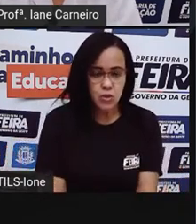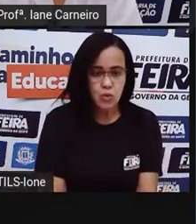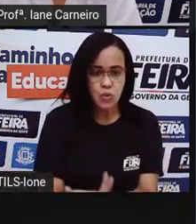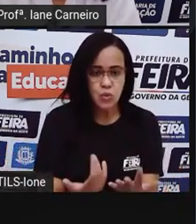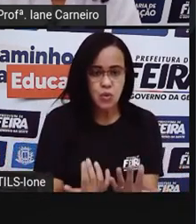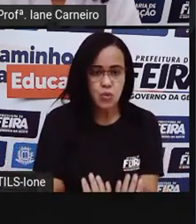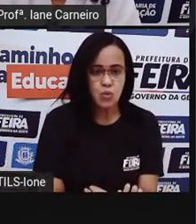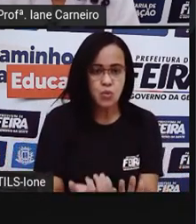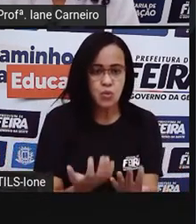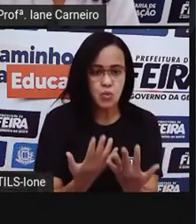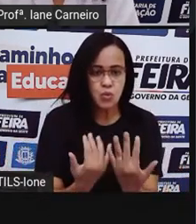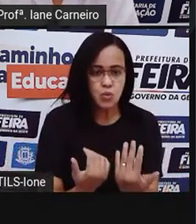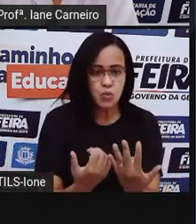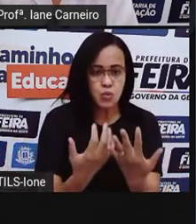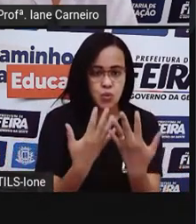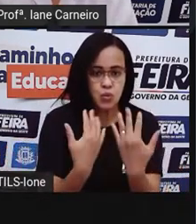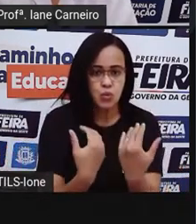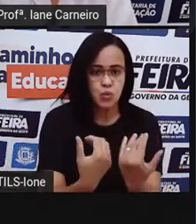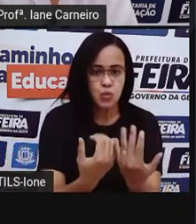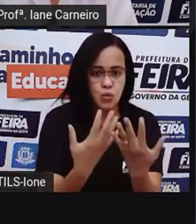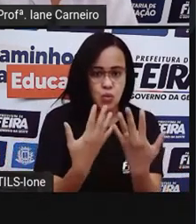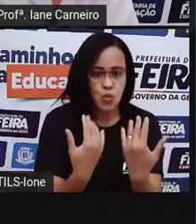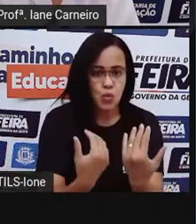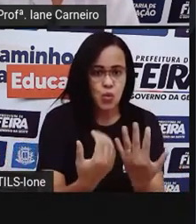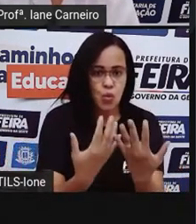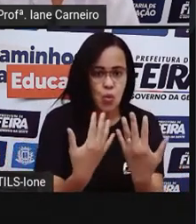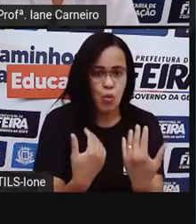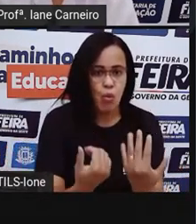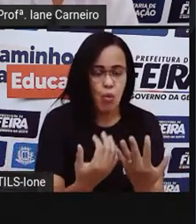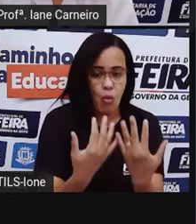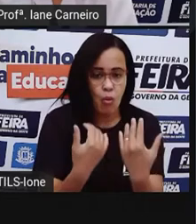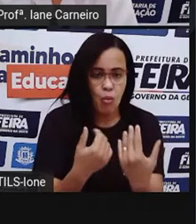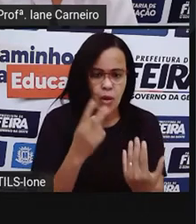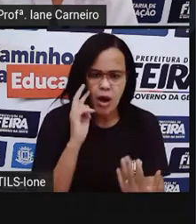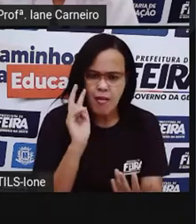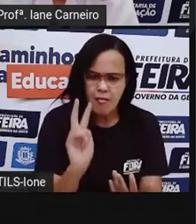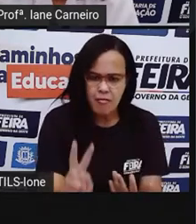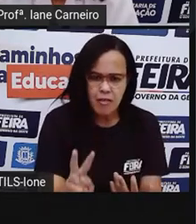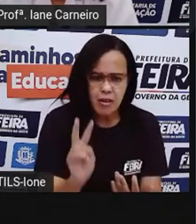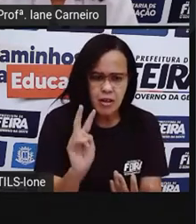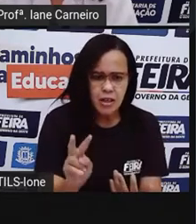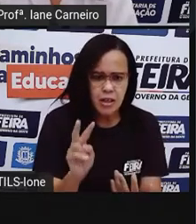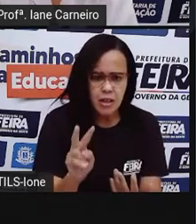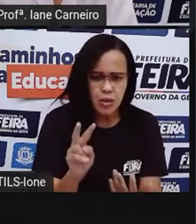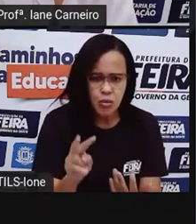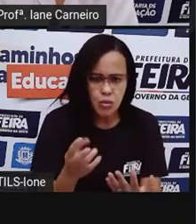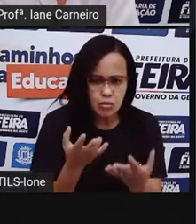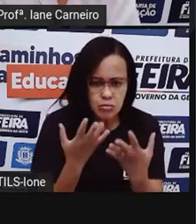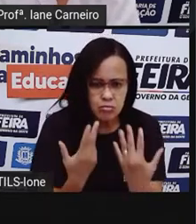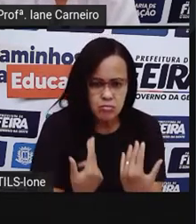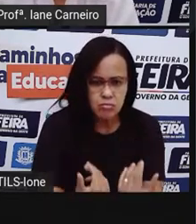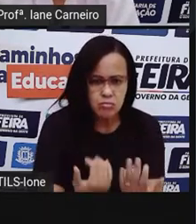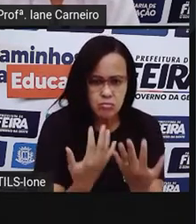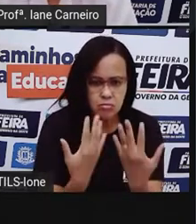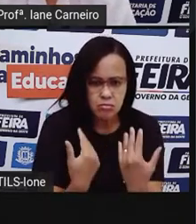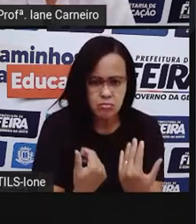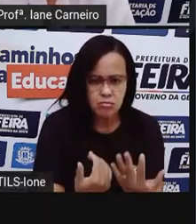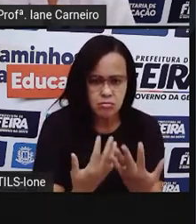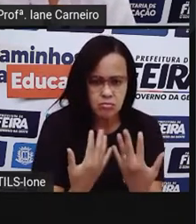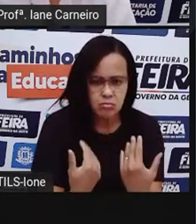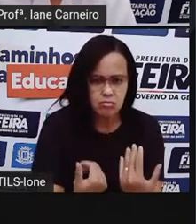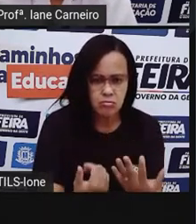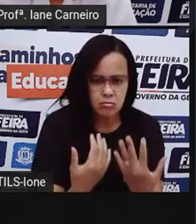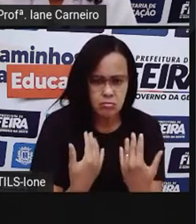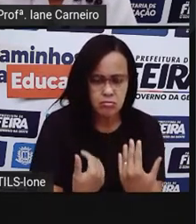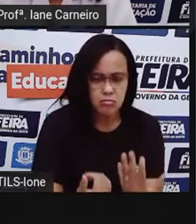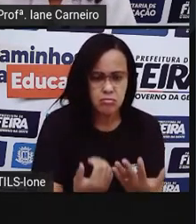Quando a galinha ruiva viu as primeiras folhinhas brotando da terra, foi correndo limpar o